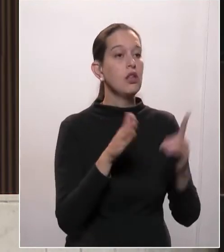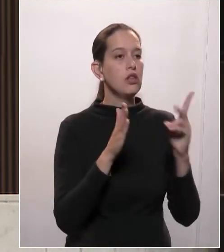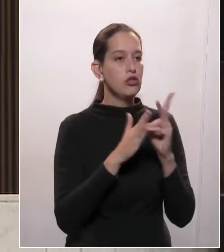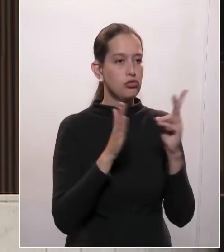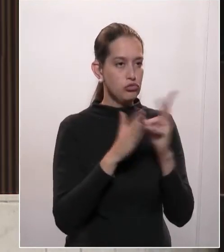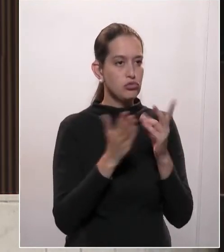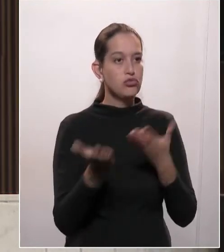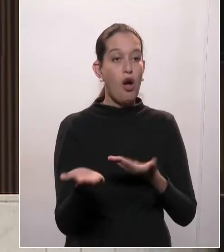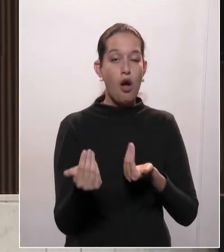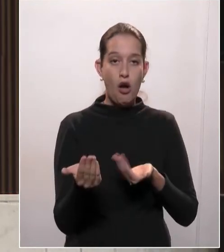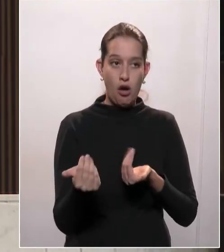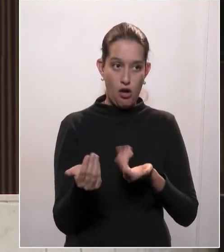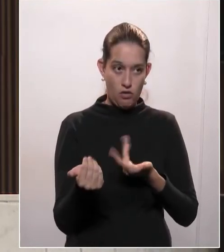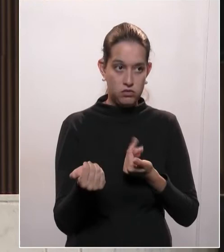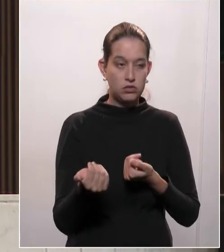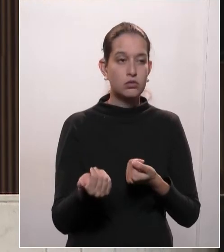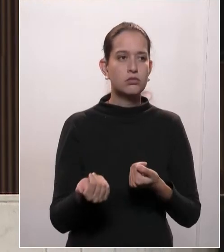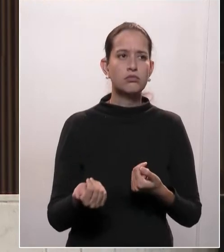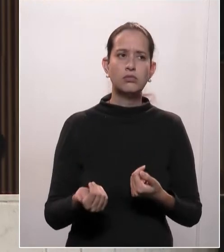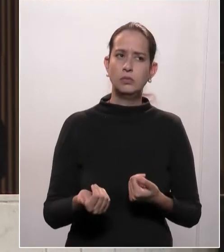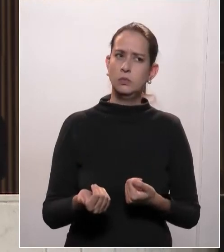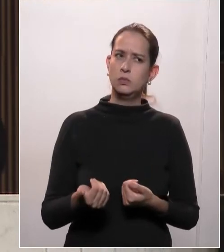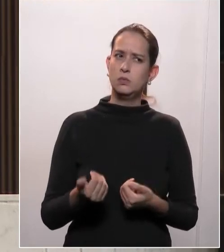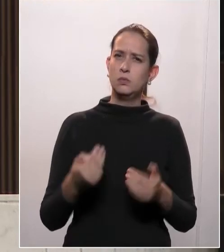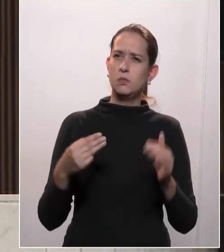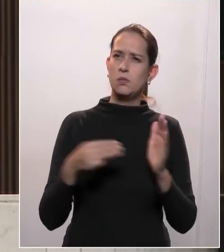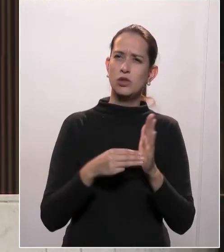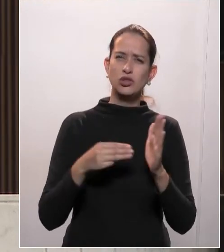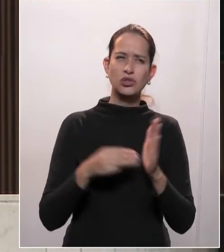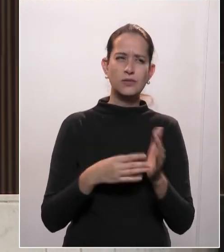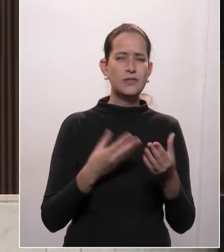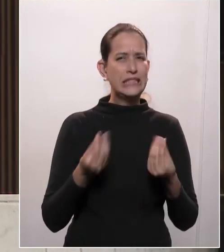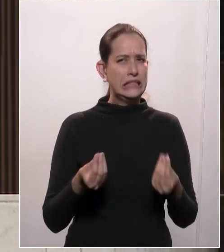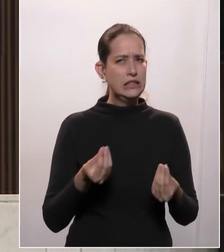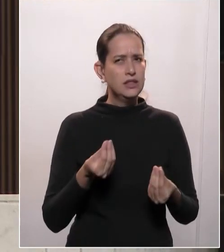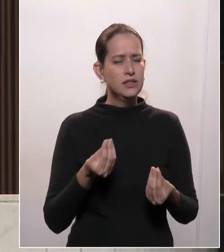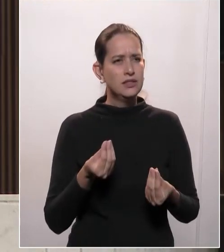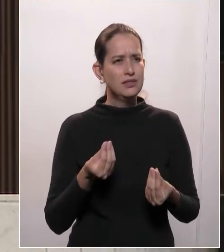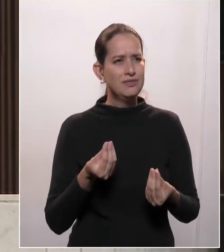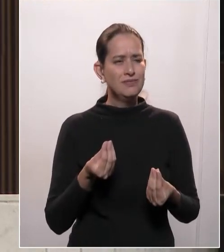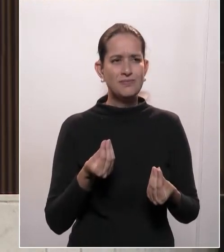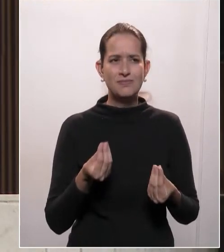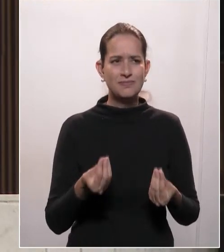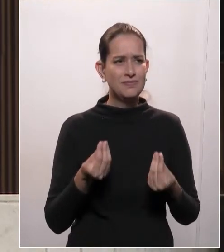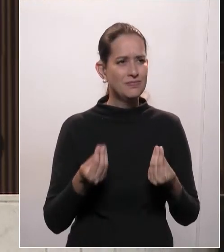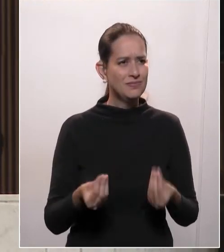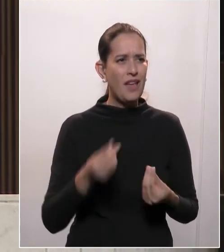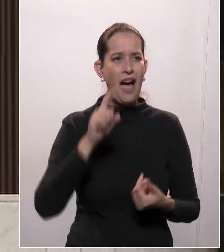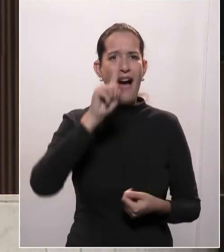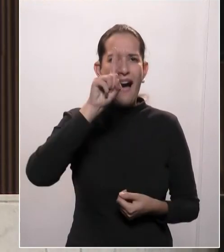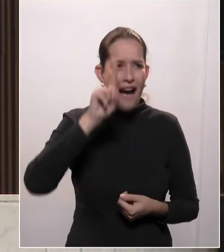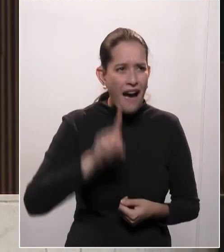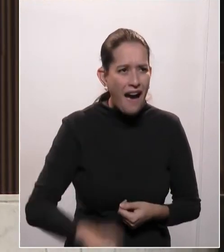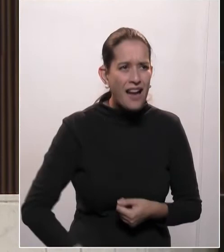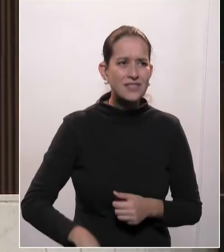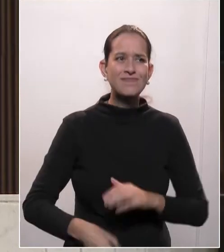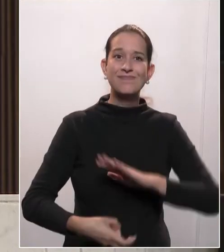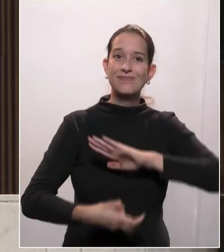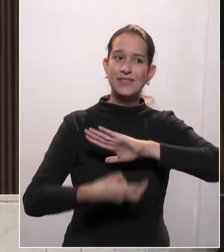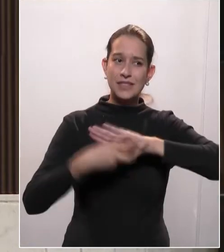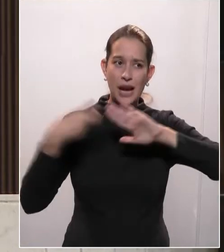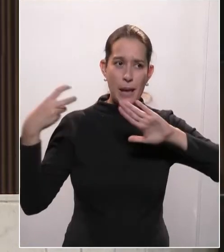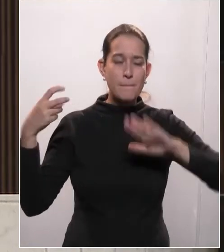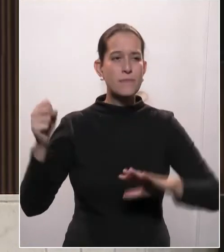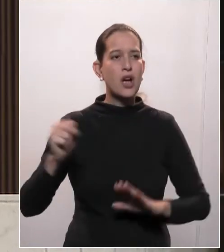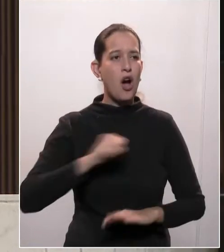é um motivo fútil, é crime de ódio. Estão arrumando qualquer